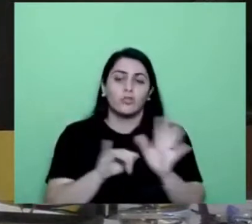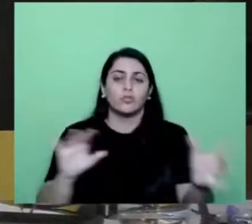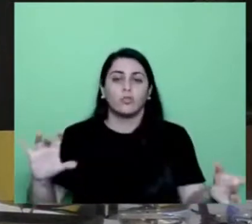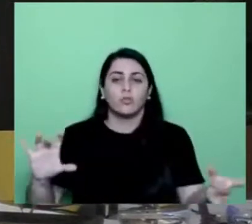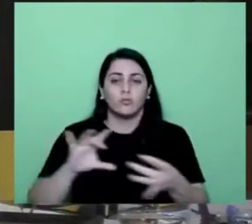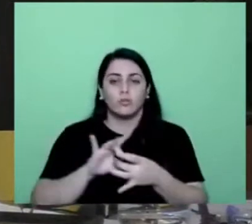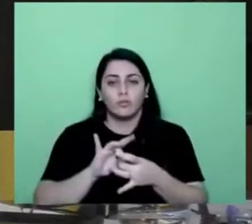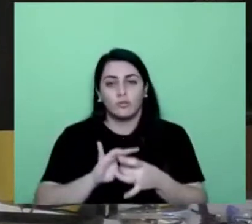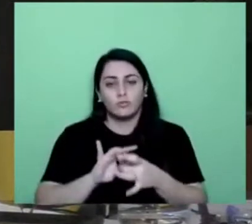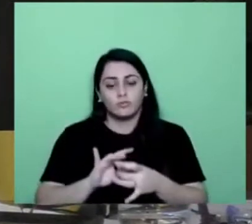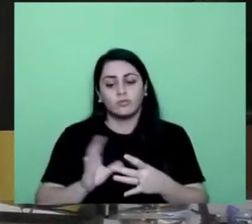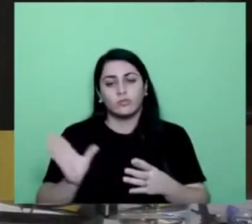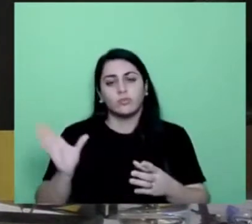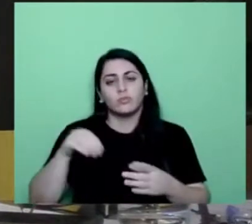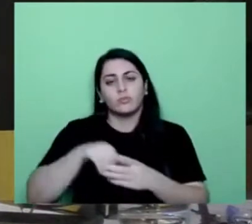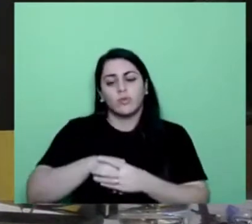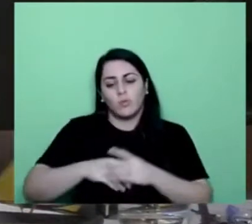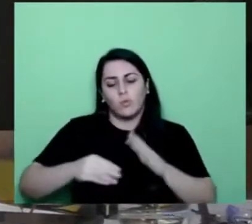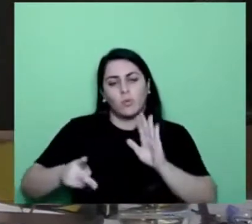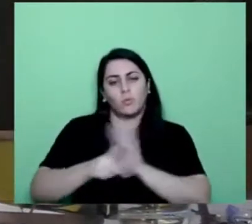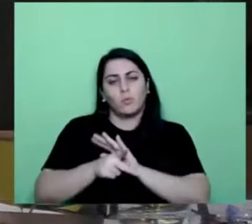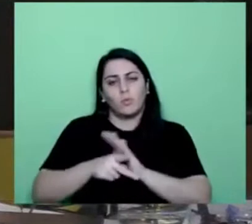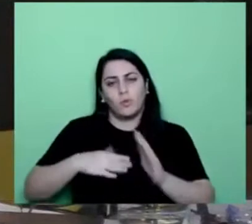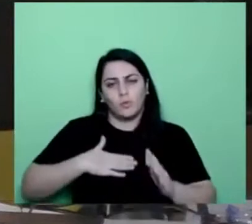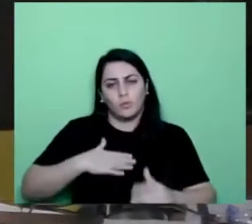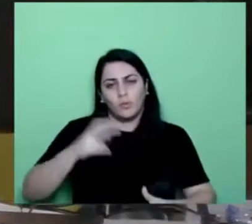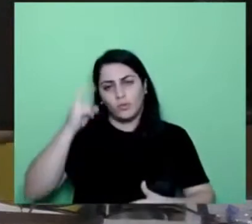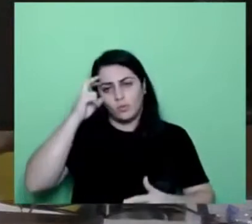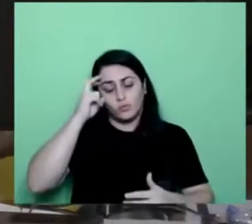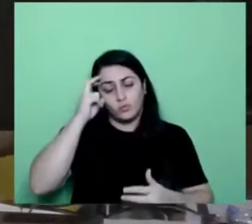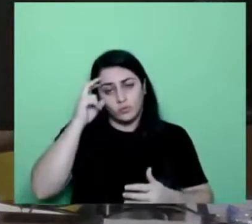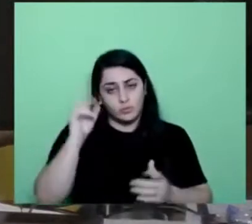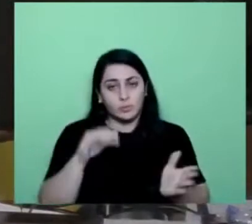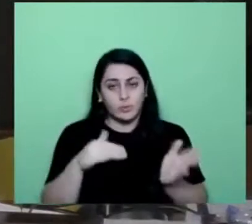pertencimento sociocultural. Próximo.